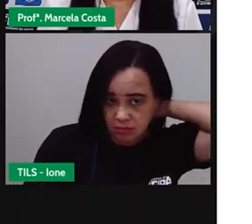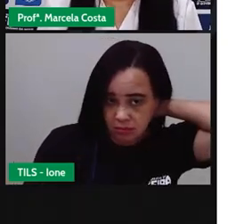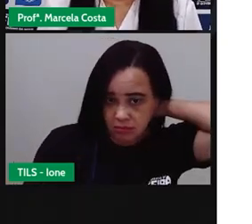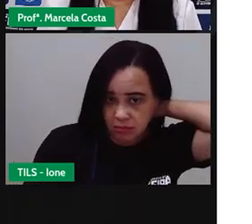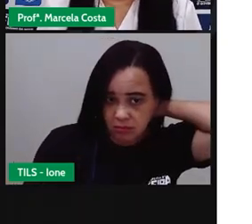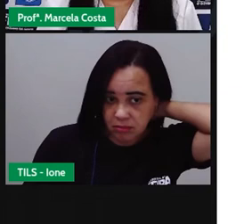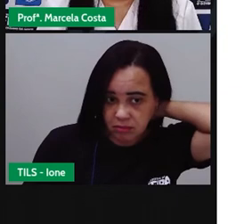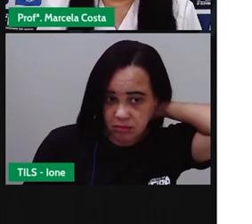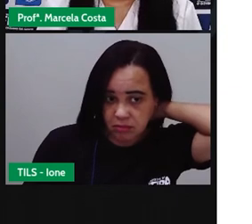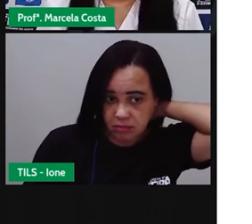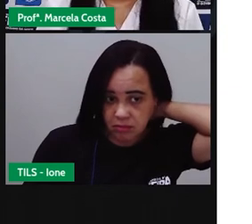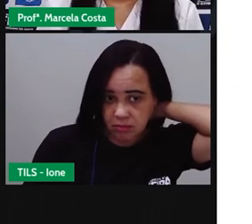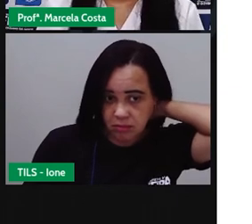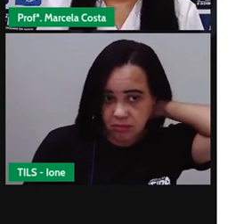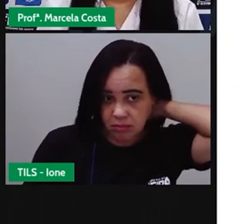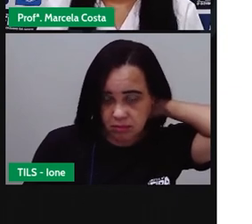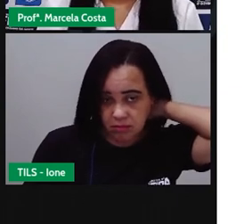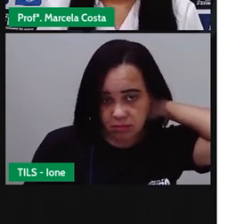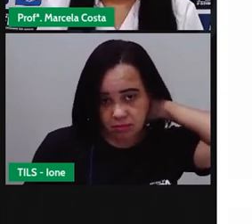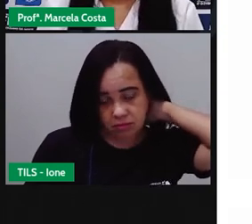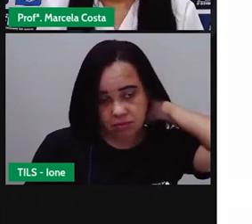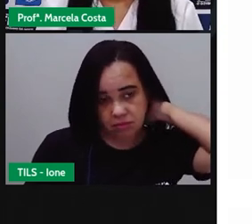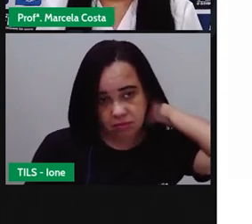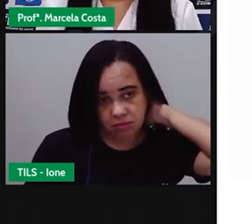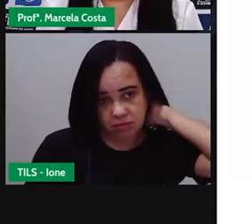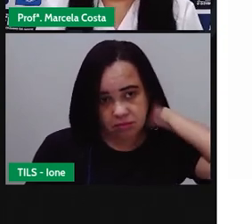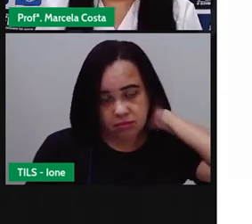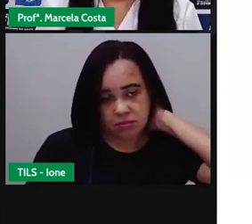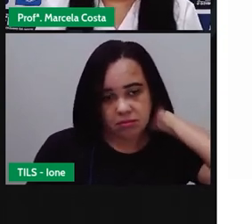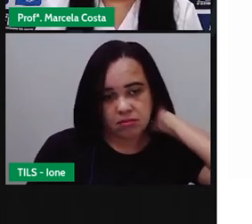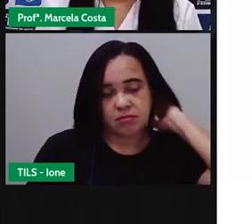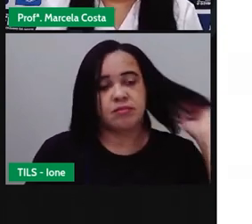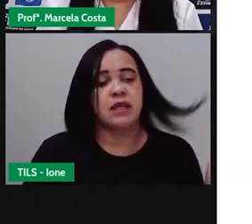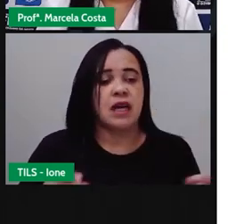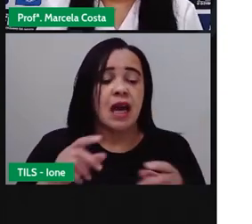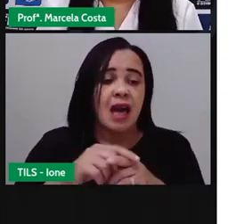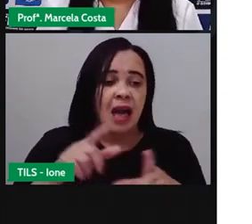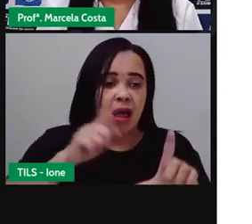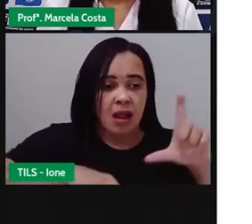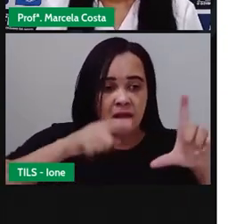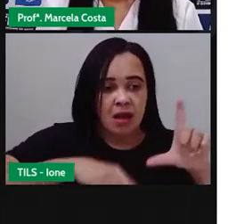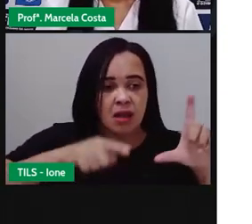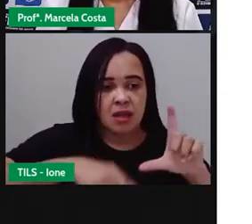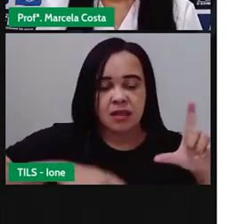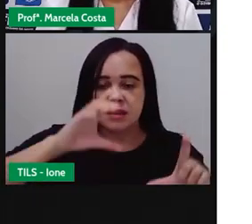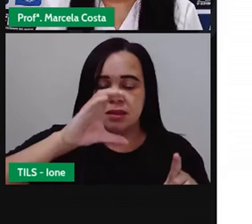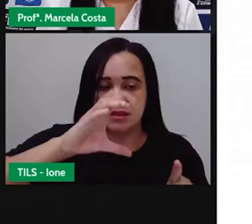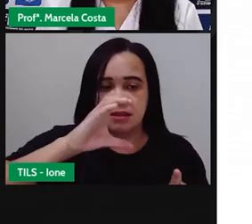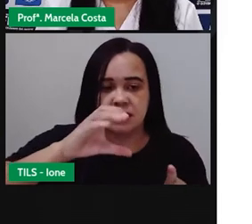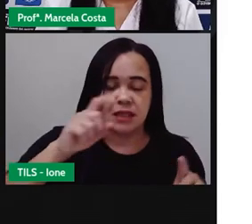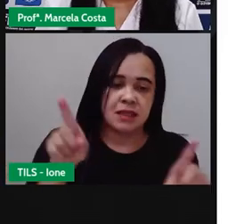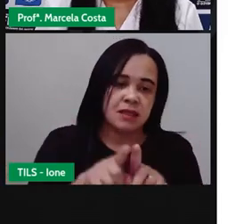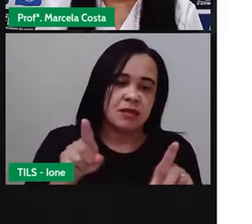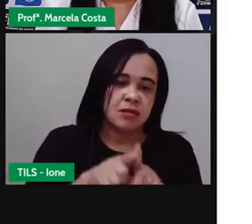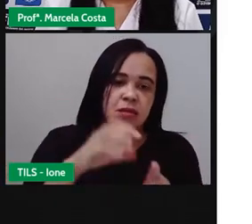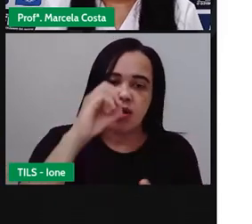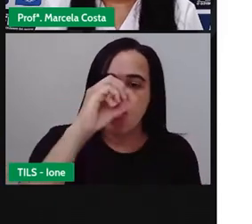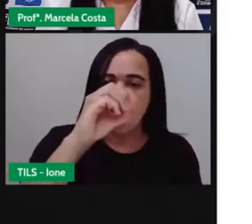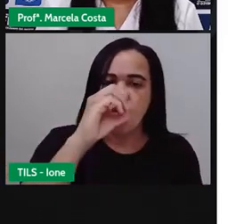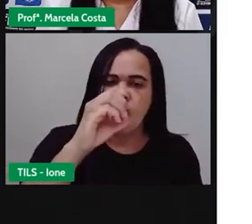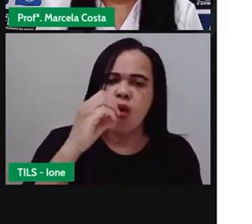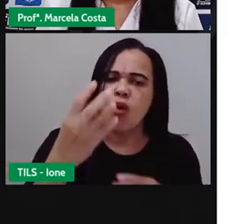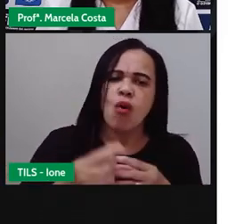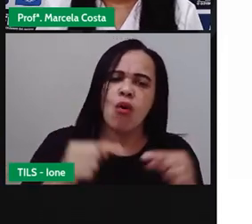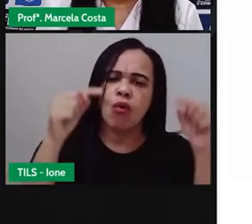Agora, vamos ver que a letra C com a vogal A e com a vogal Vó tem o som de C.